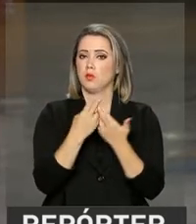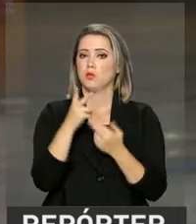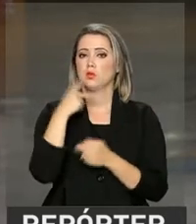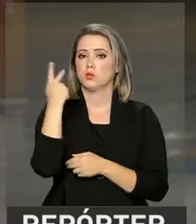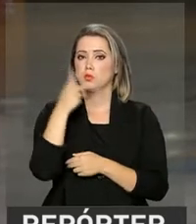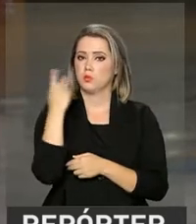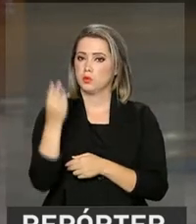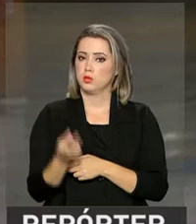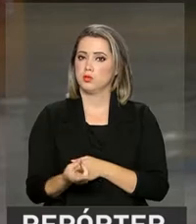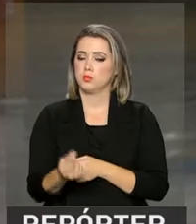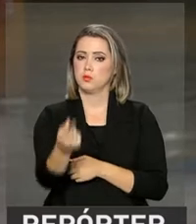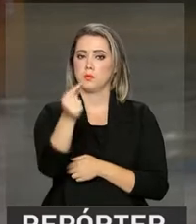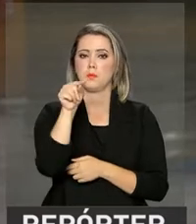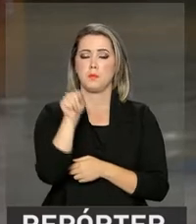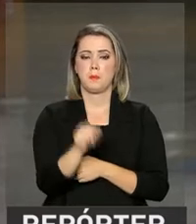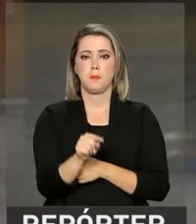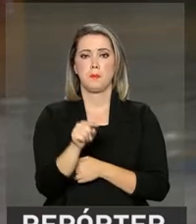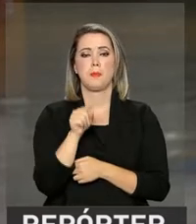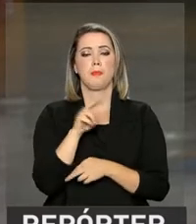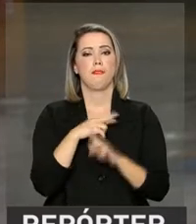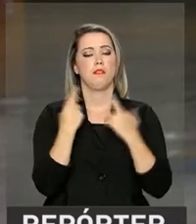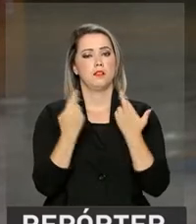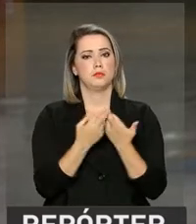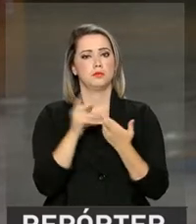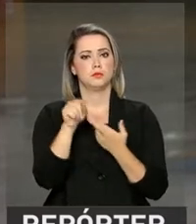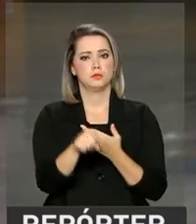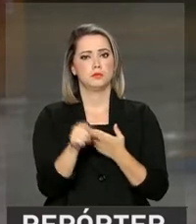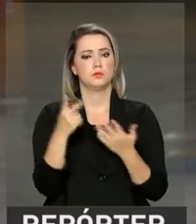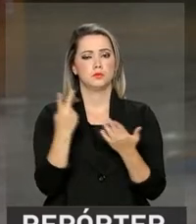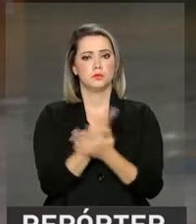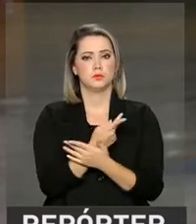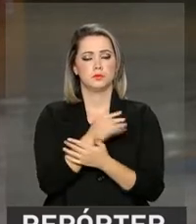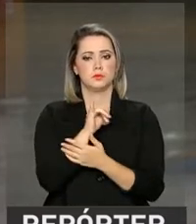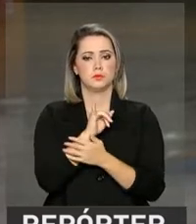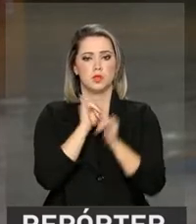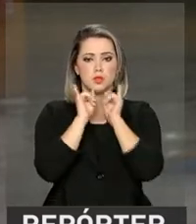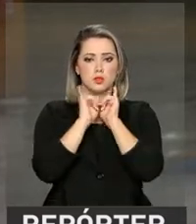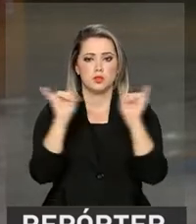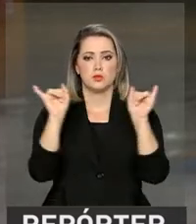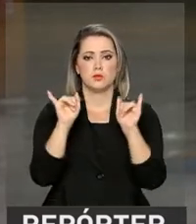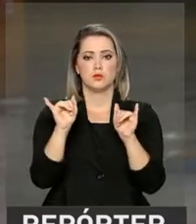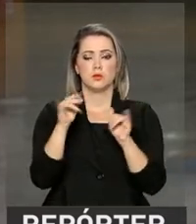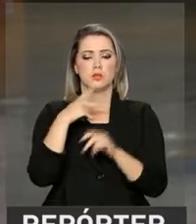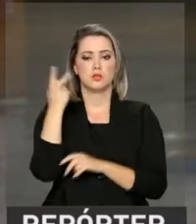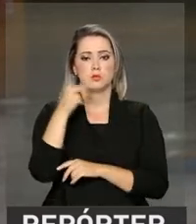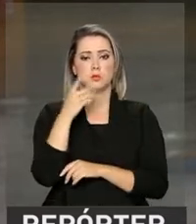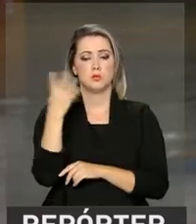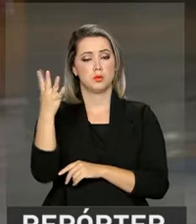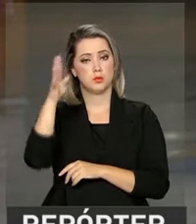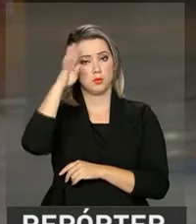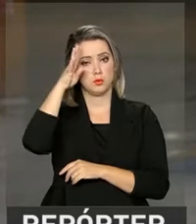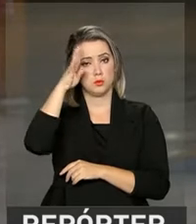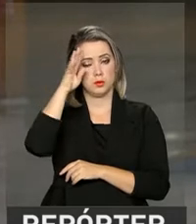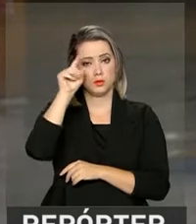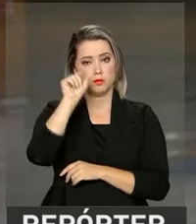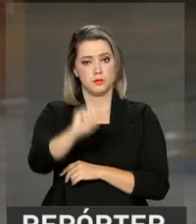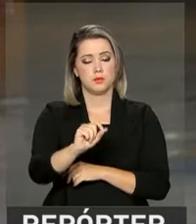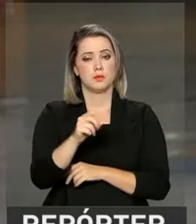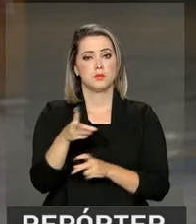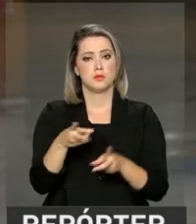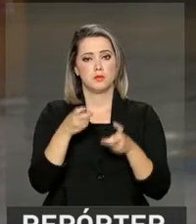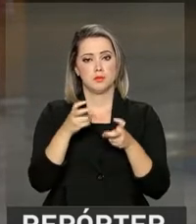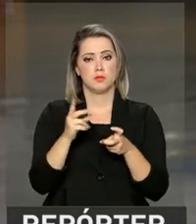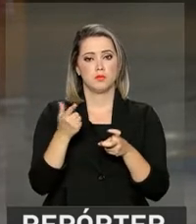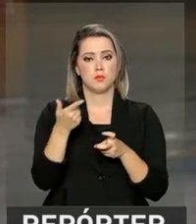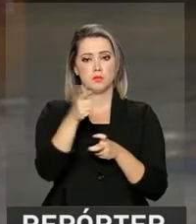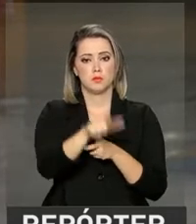Política Monetária. Esta reunião vai ser divulgada ao público na próxima quarta-feira. E a expectativa é de